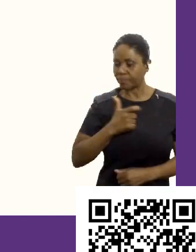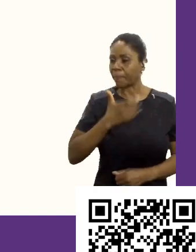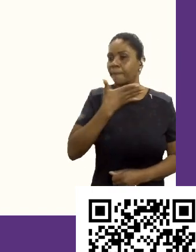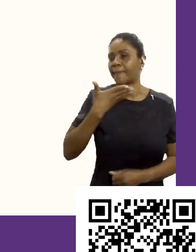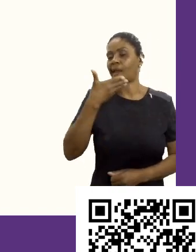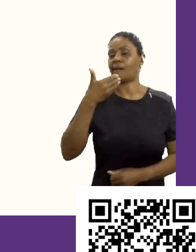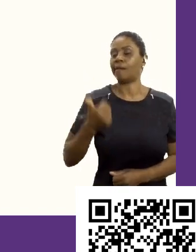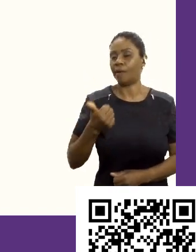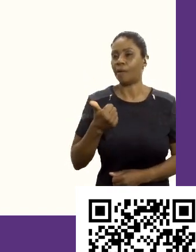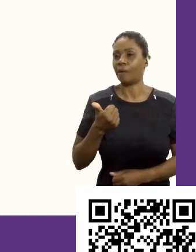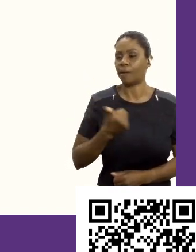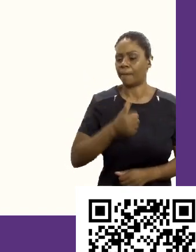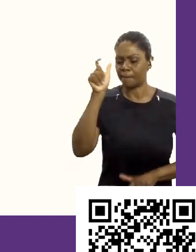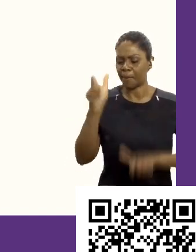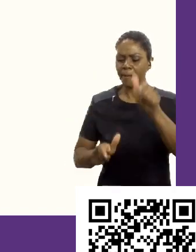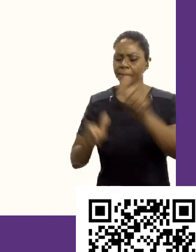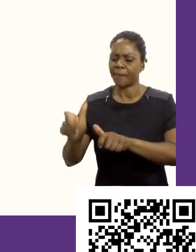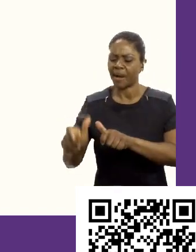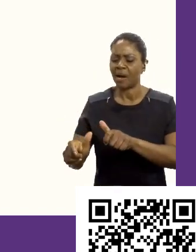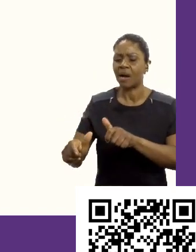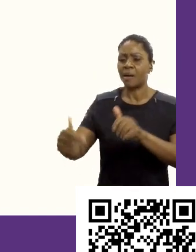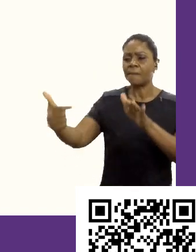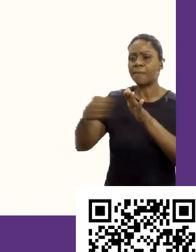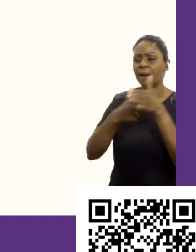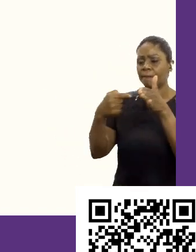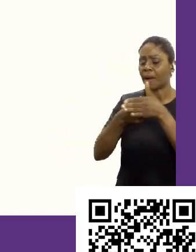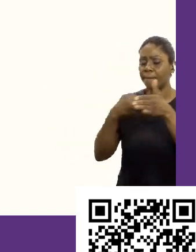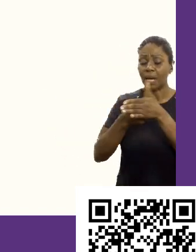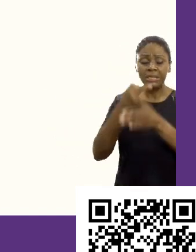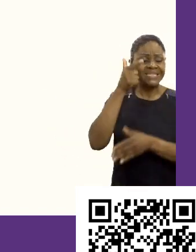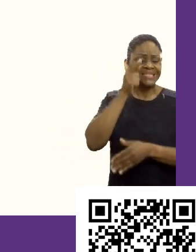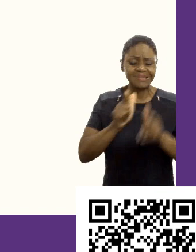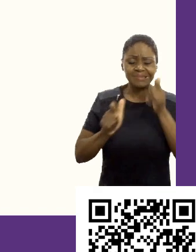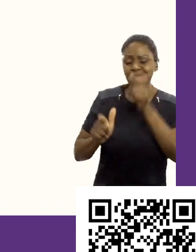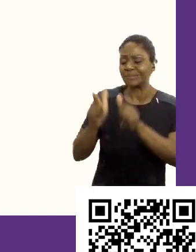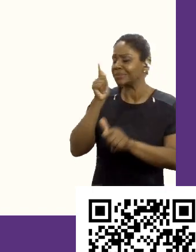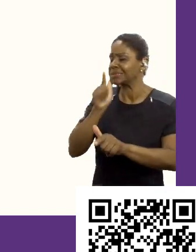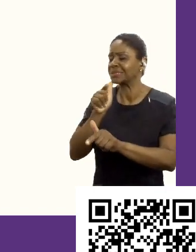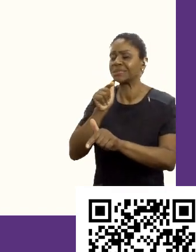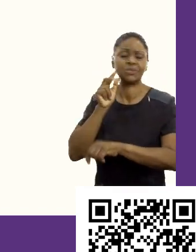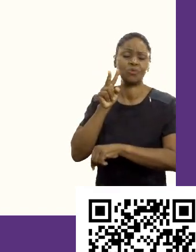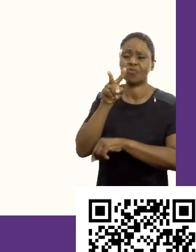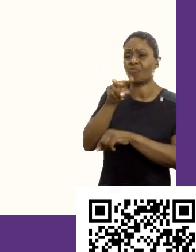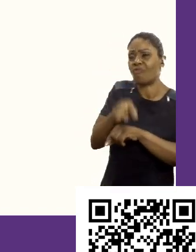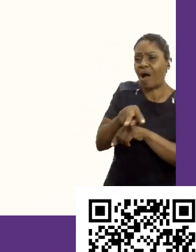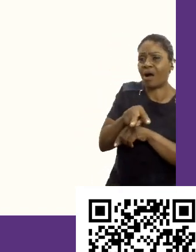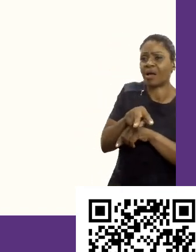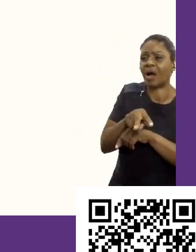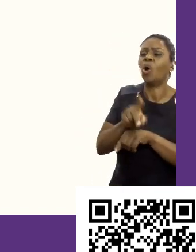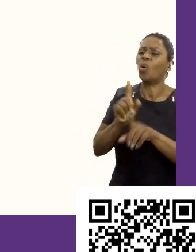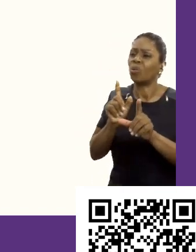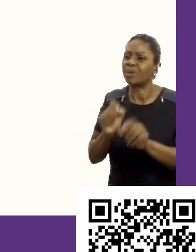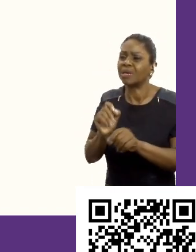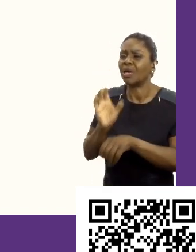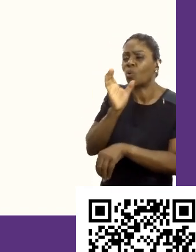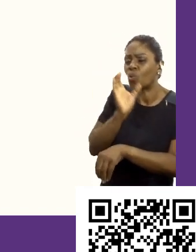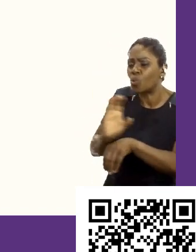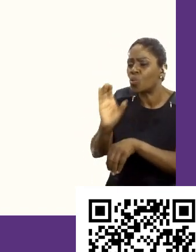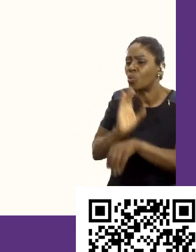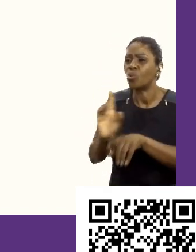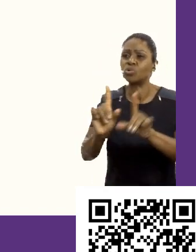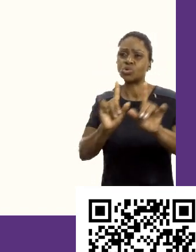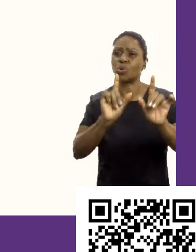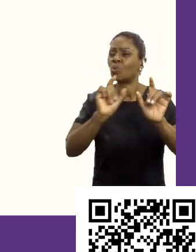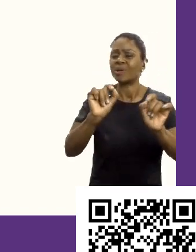E muita gente chega para mim, Mariana, eu não estou conseguindo a vaga. Será que está faltando um curso? Será que está faltando isso?